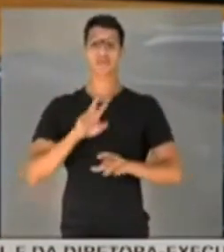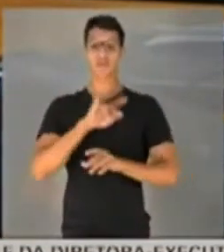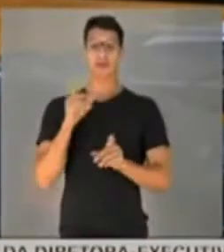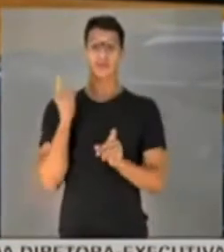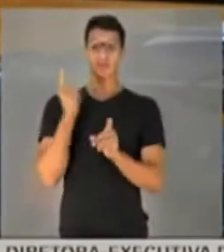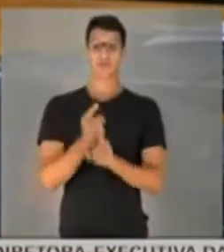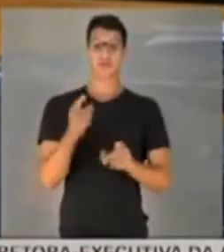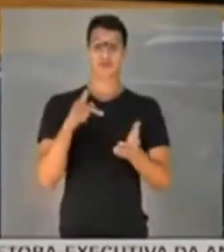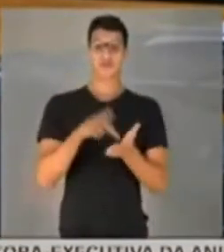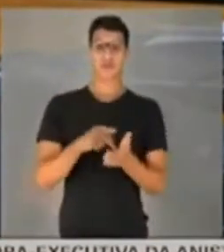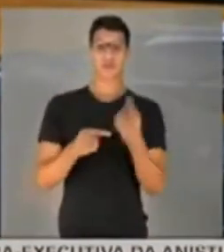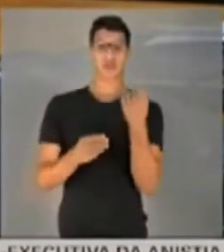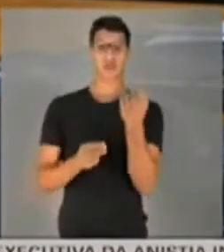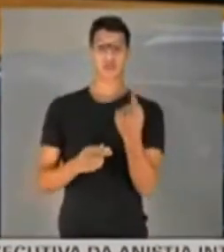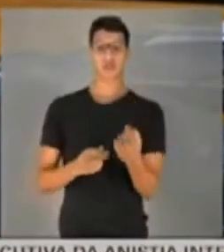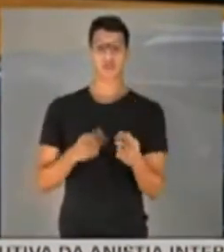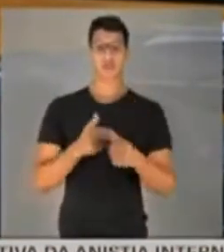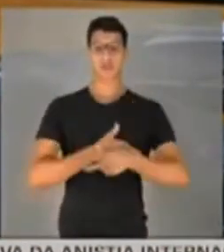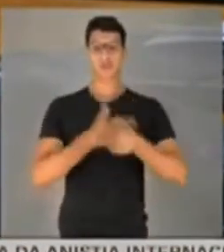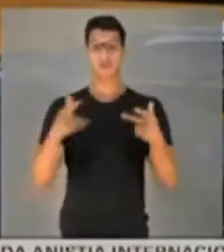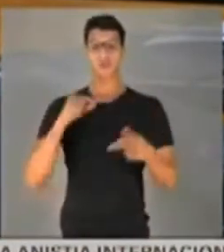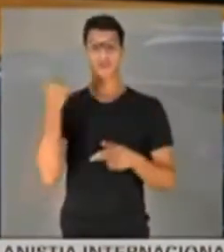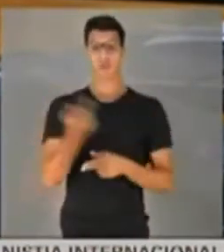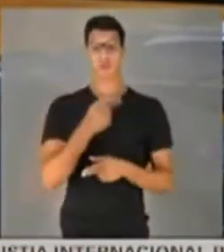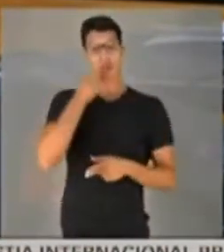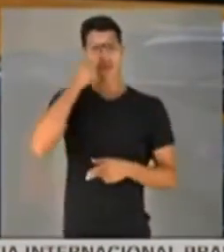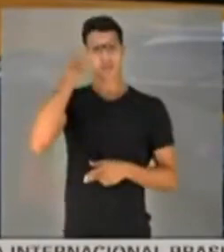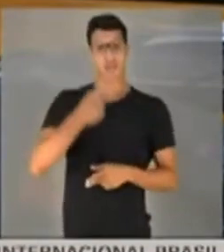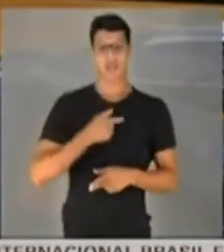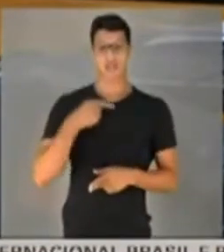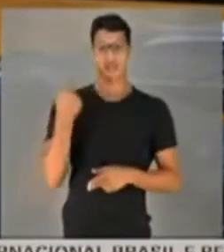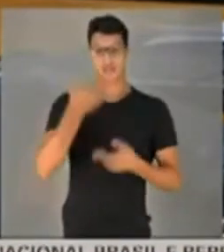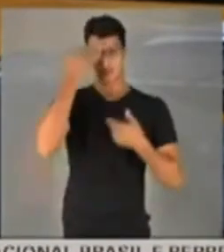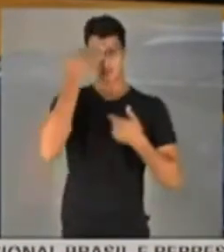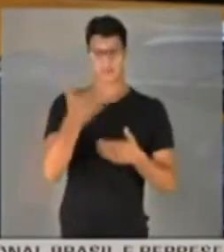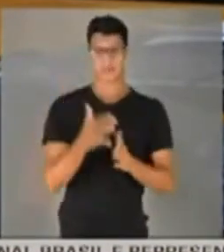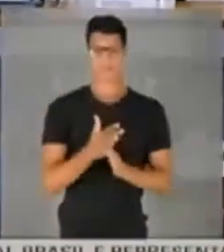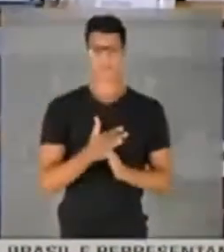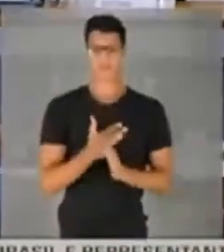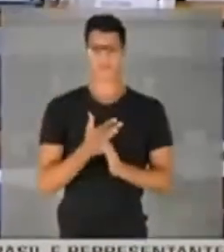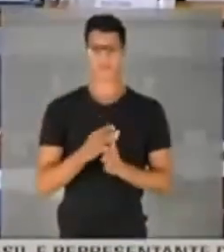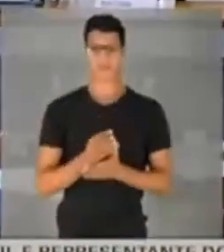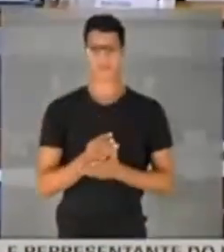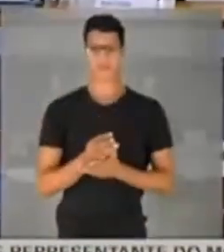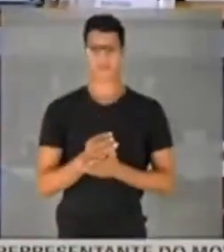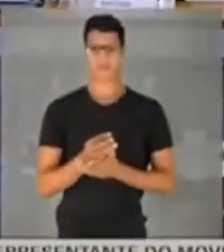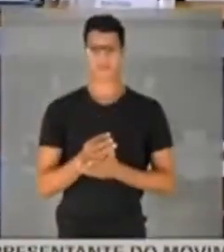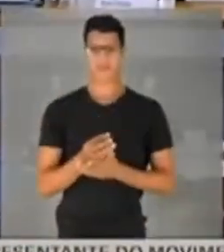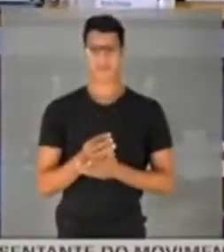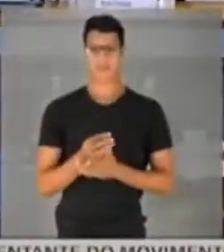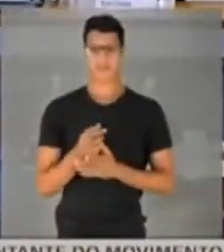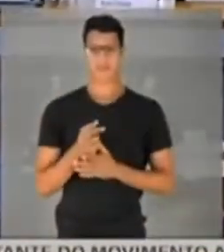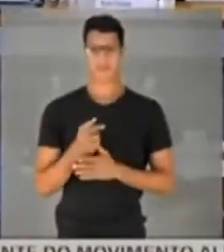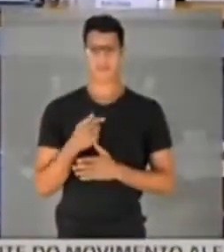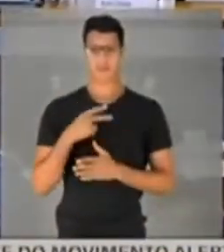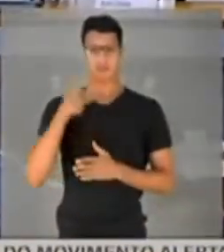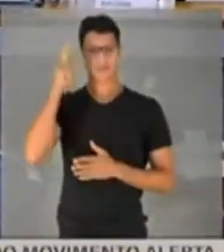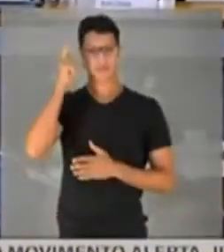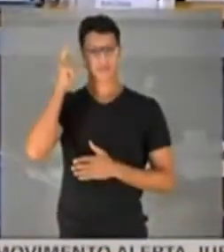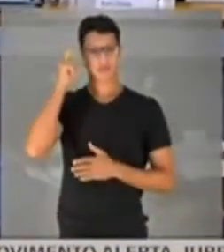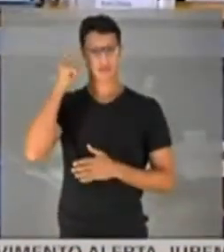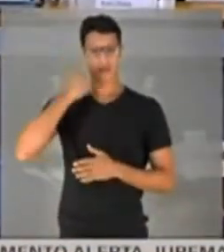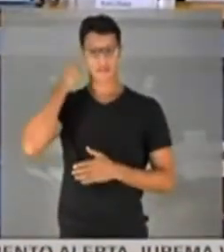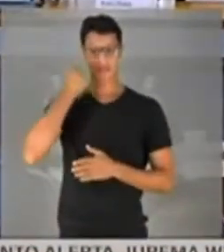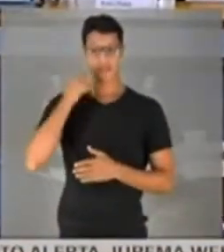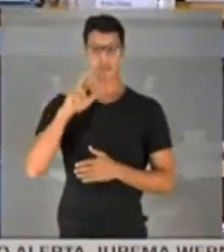encontrar a verdade, que é a única coisa que nos interessa. Agradeço, vossa excelência. Eu vou ouvir, por último,